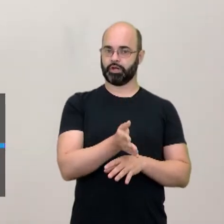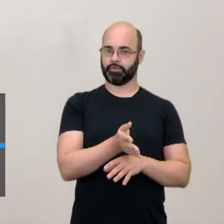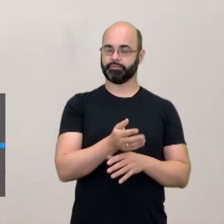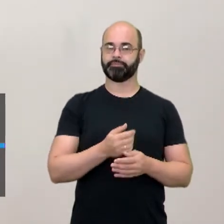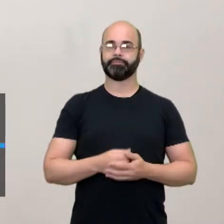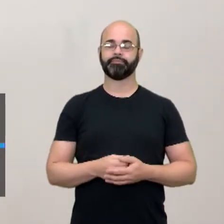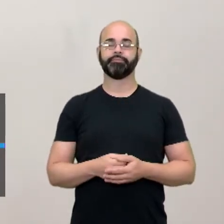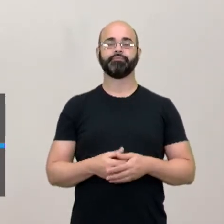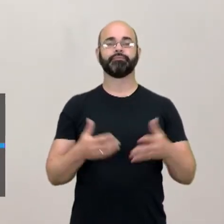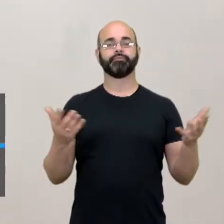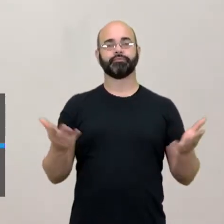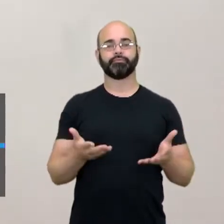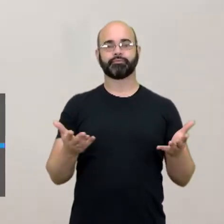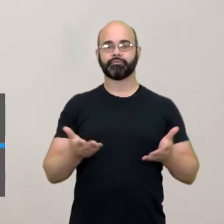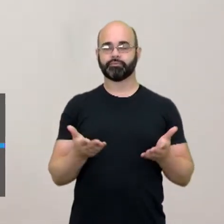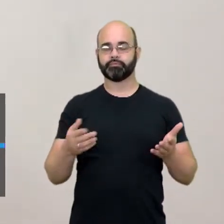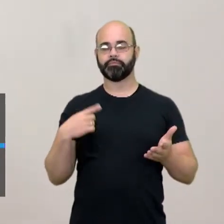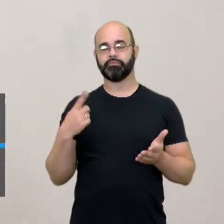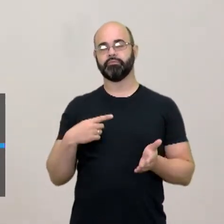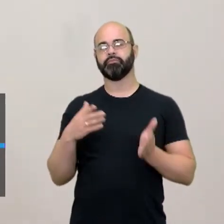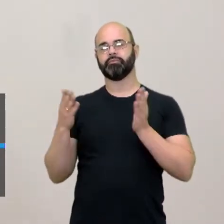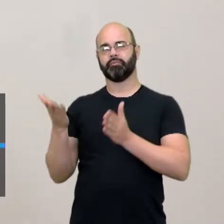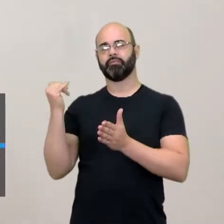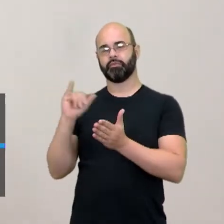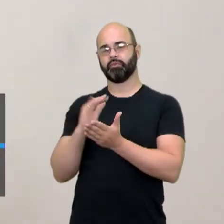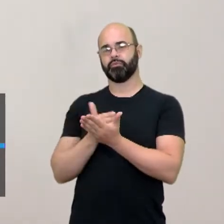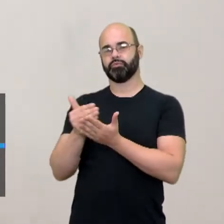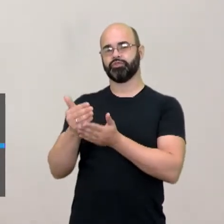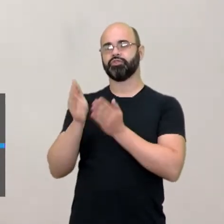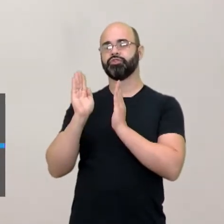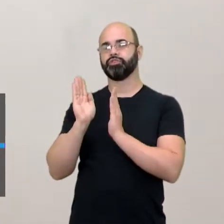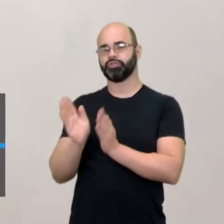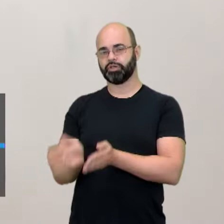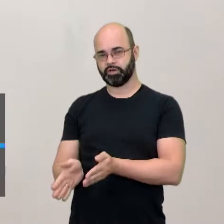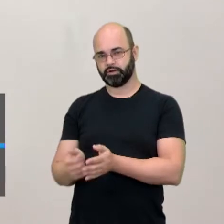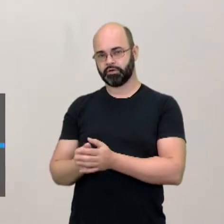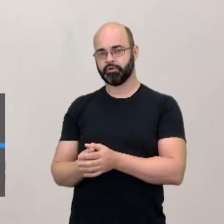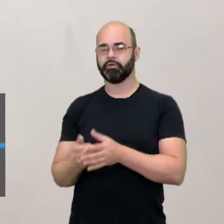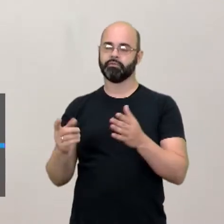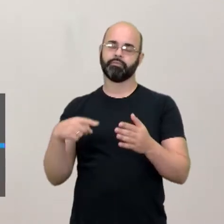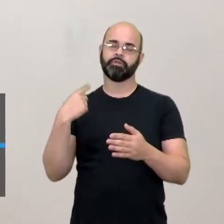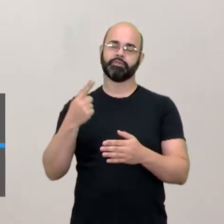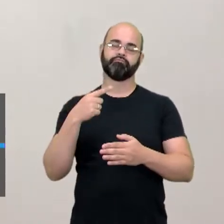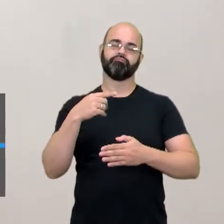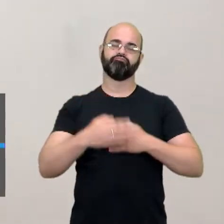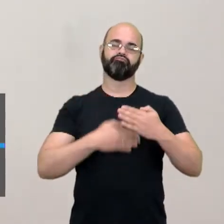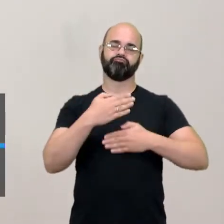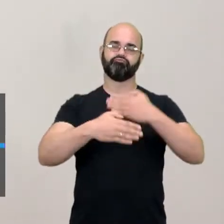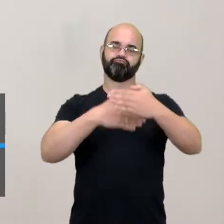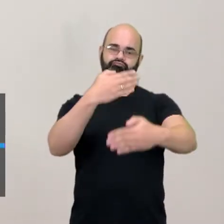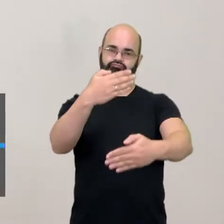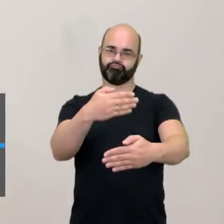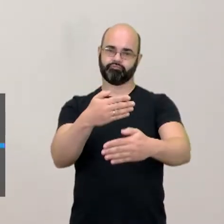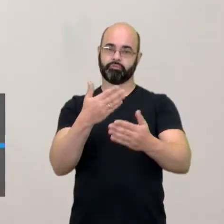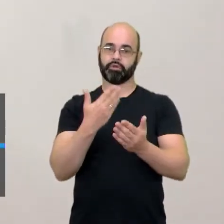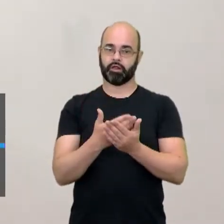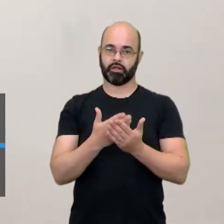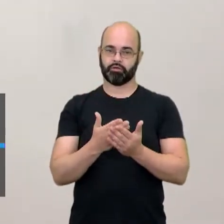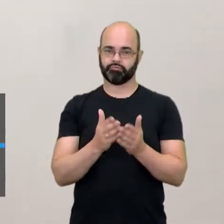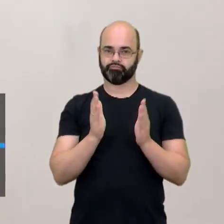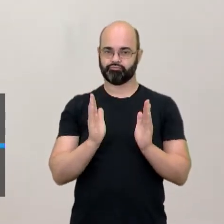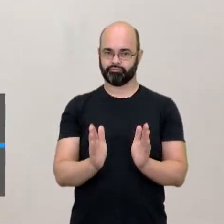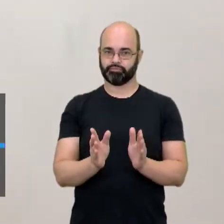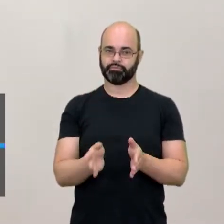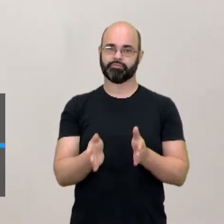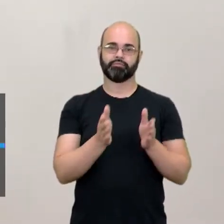introdução, depois nós ficamos nas aulas de desenvolvimento e a partir de hoje a gente